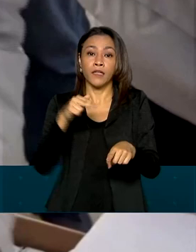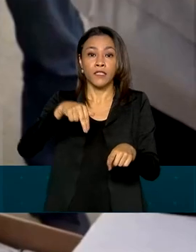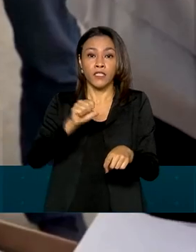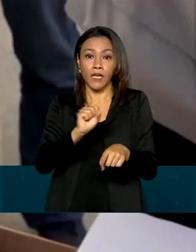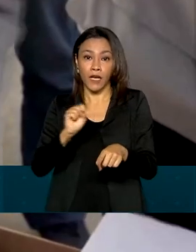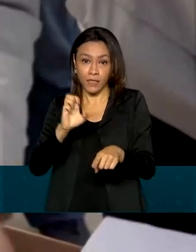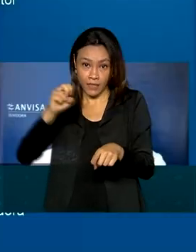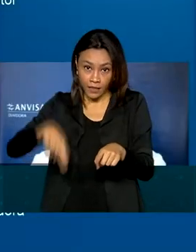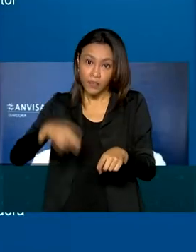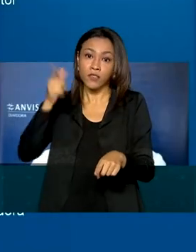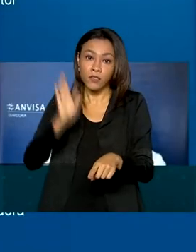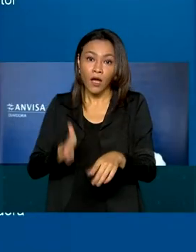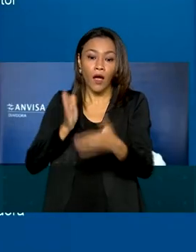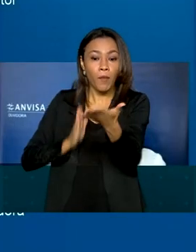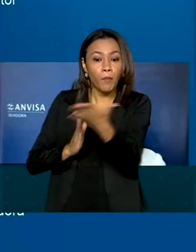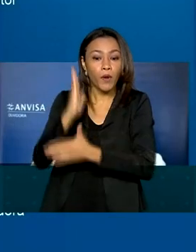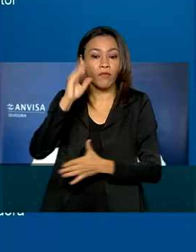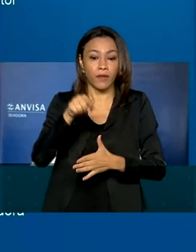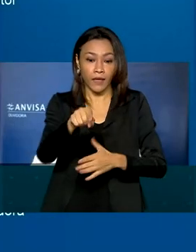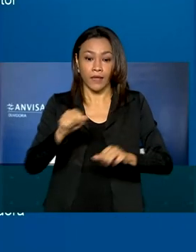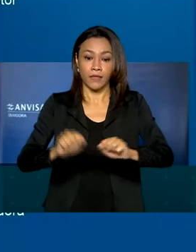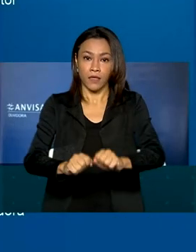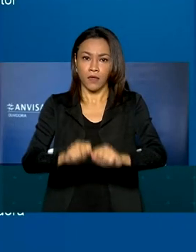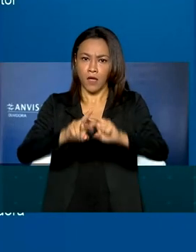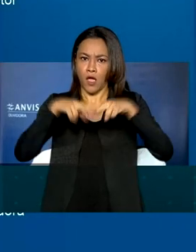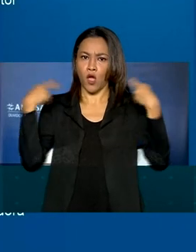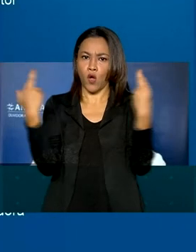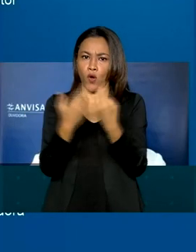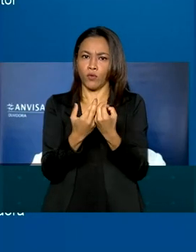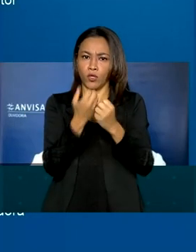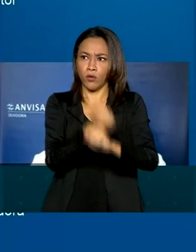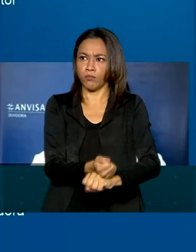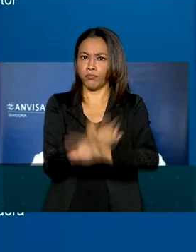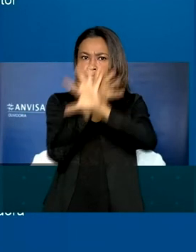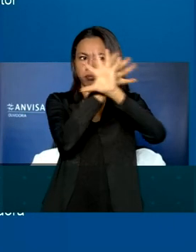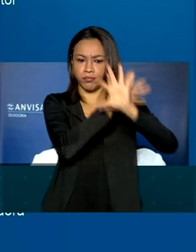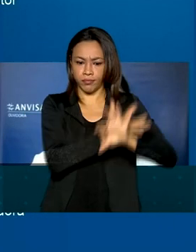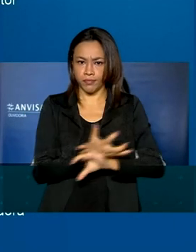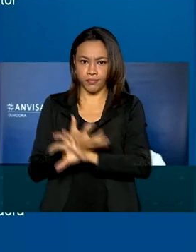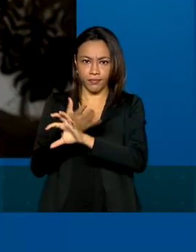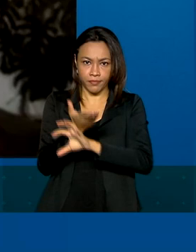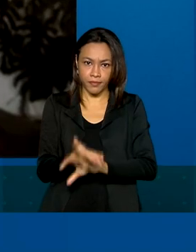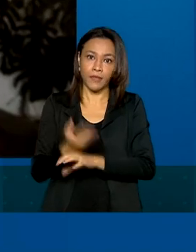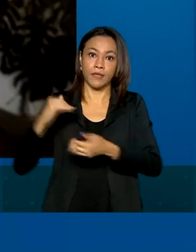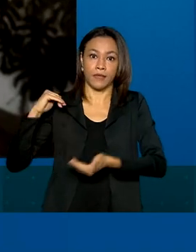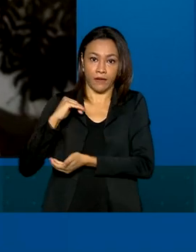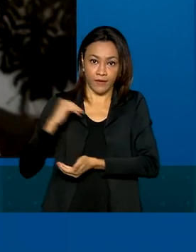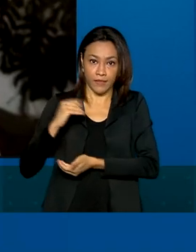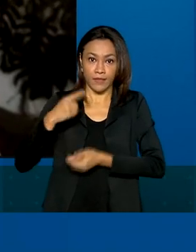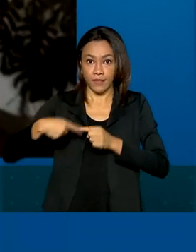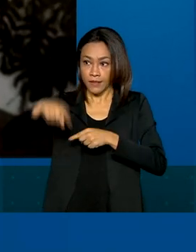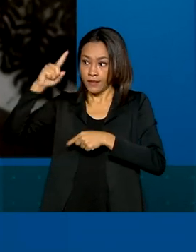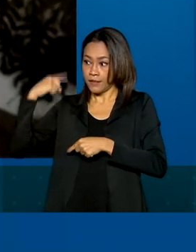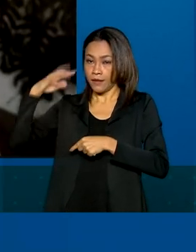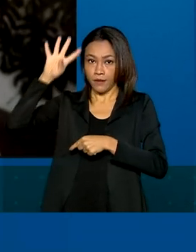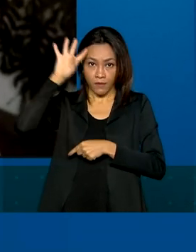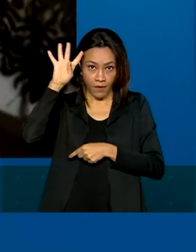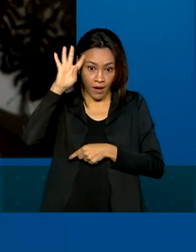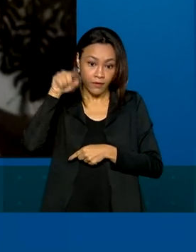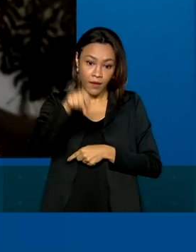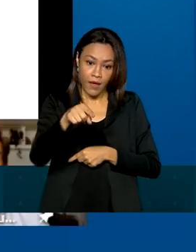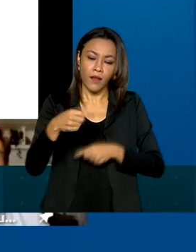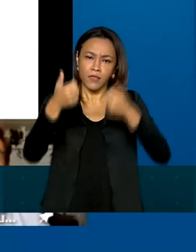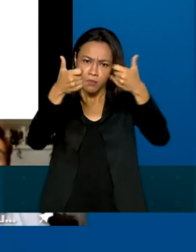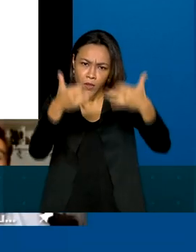emergencial aprovado durante a reunião da diretoria colegiada da Anvisa nesta quarta-feira. A área técnica da agência